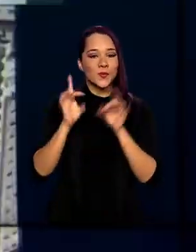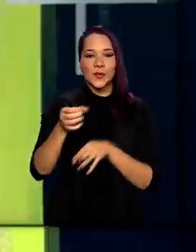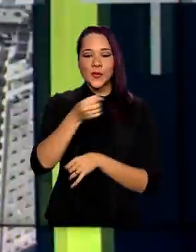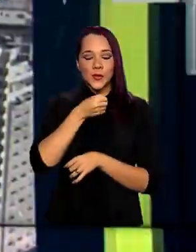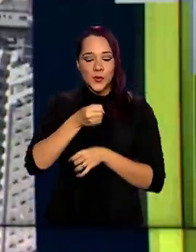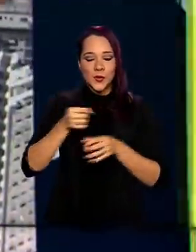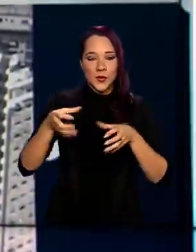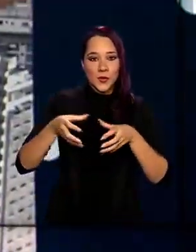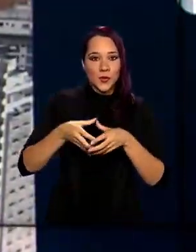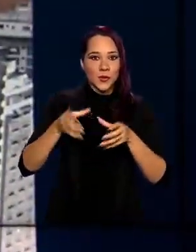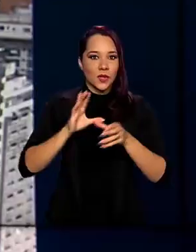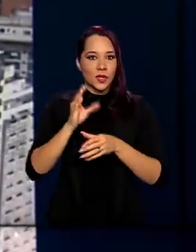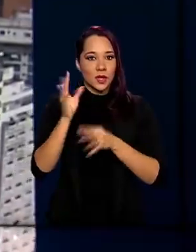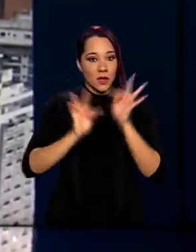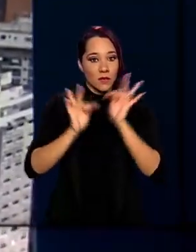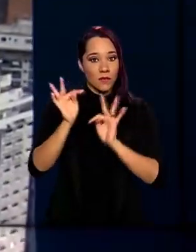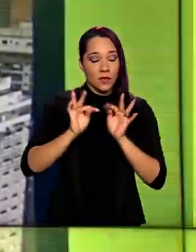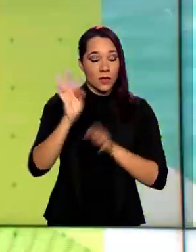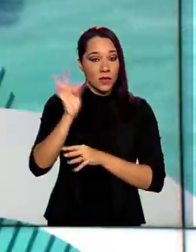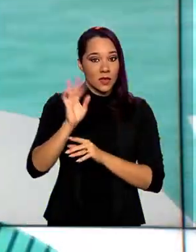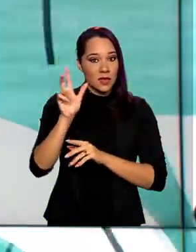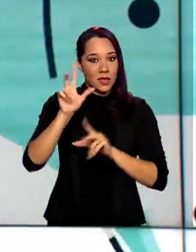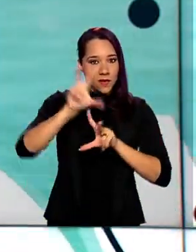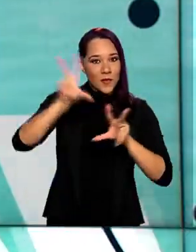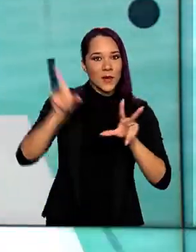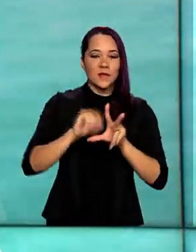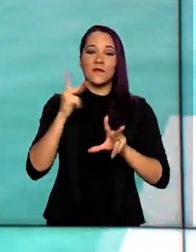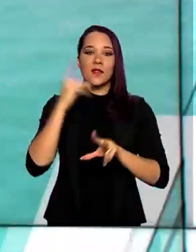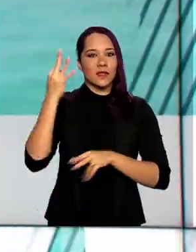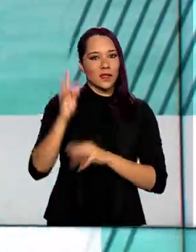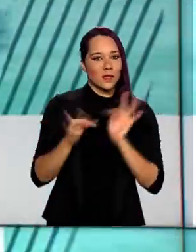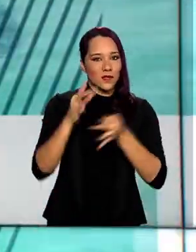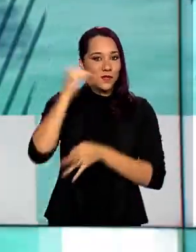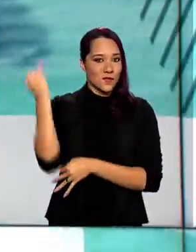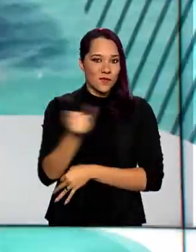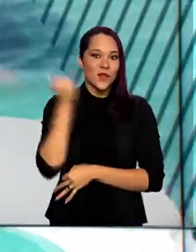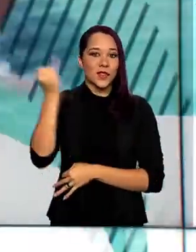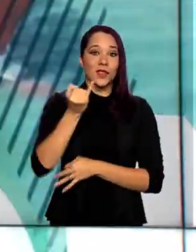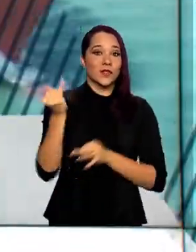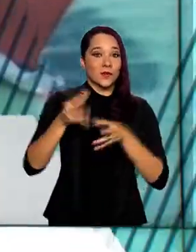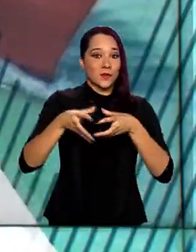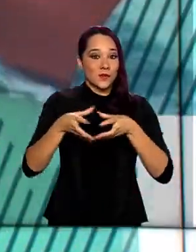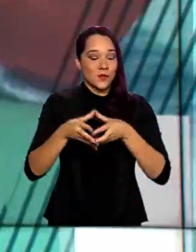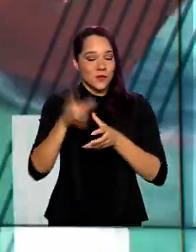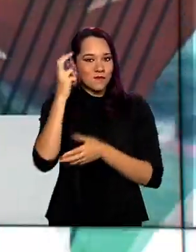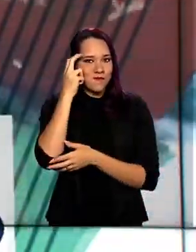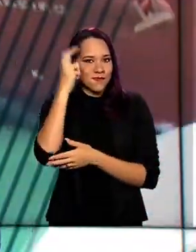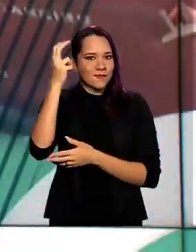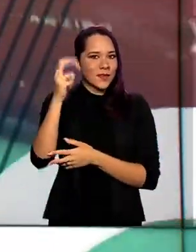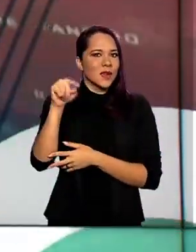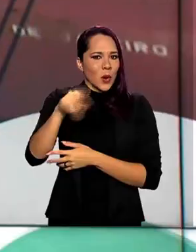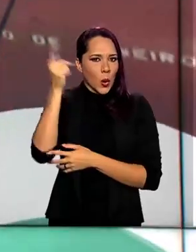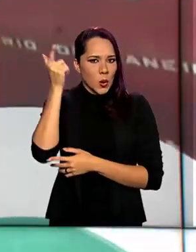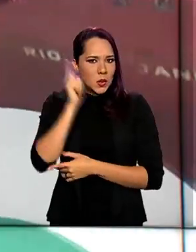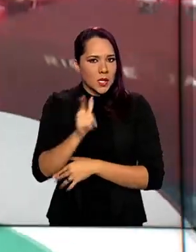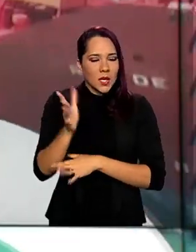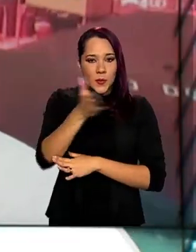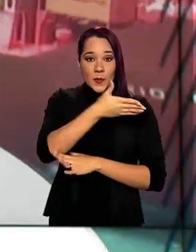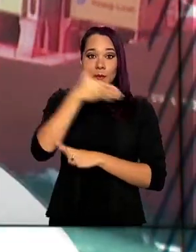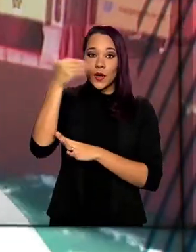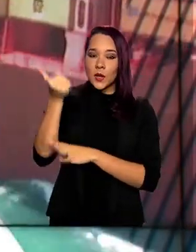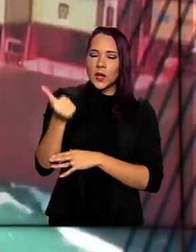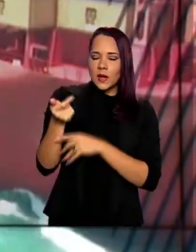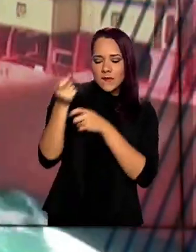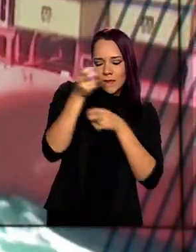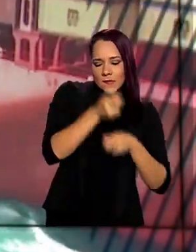e disse que a tecnologia é imprescindível para que os órgãos do sistema brasileiro de inteligência possam aperfeiçoar